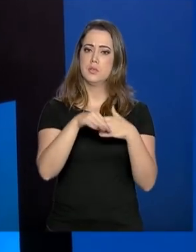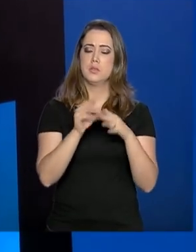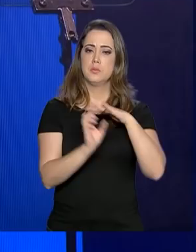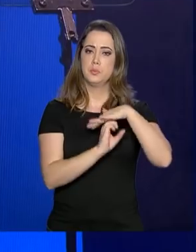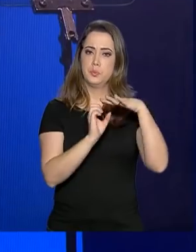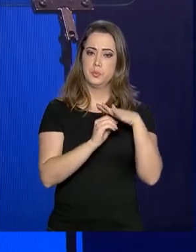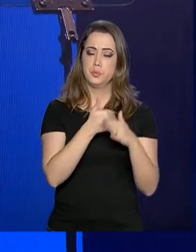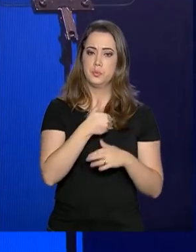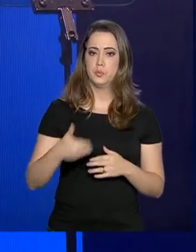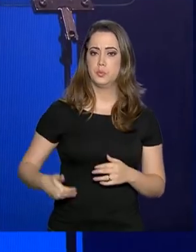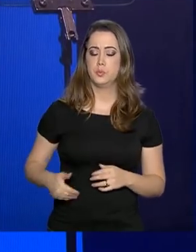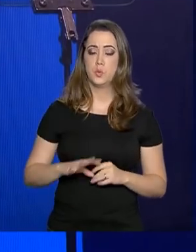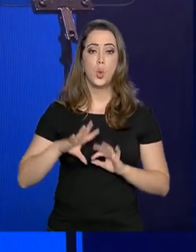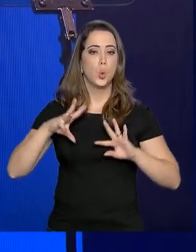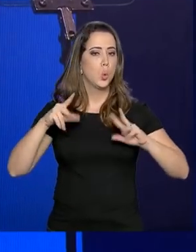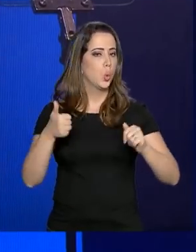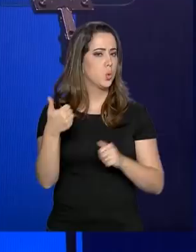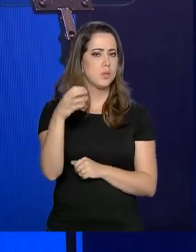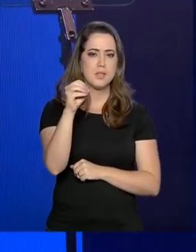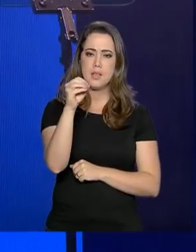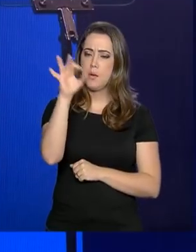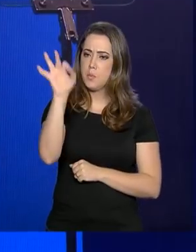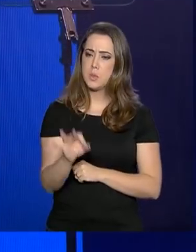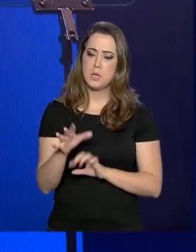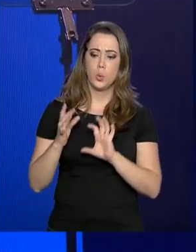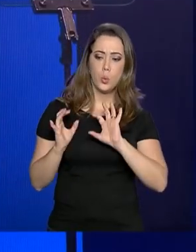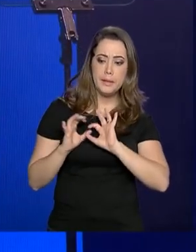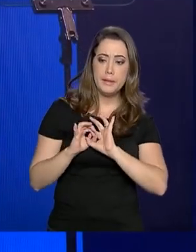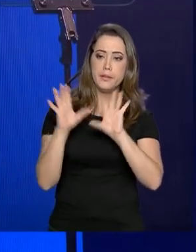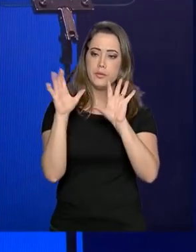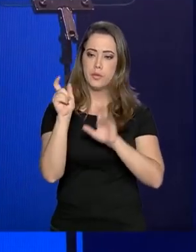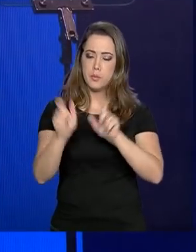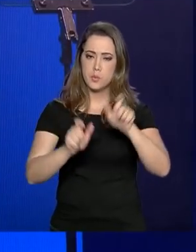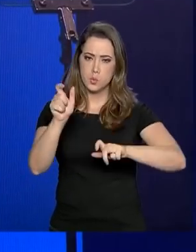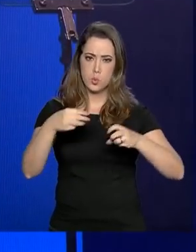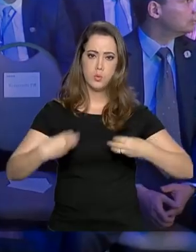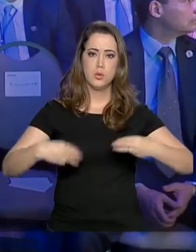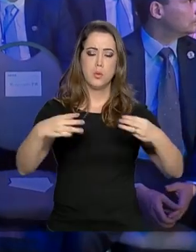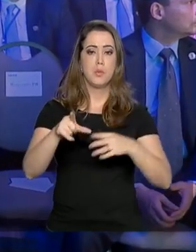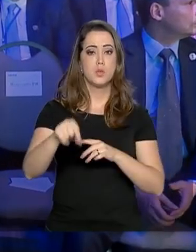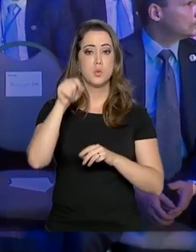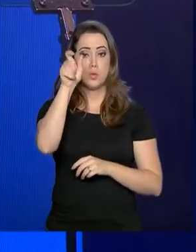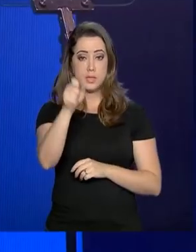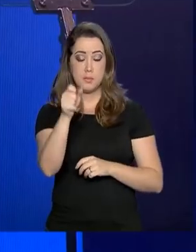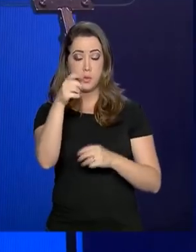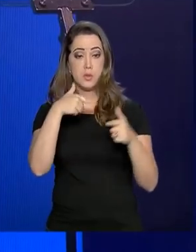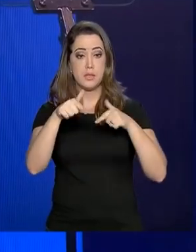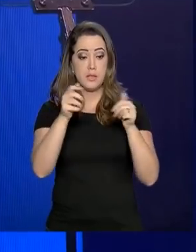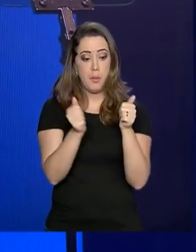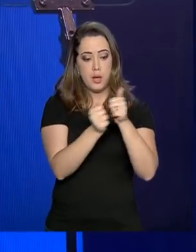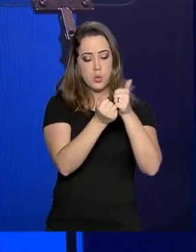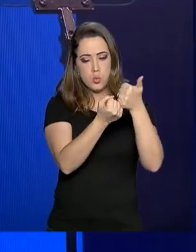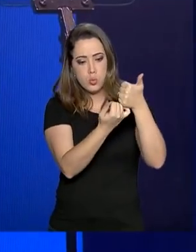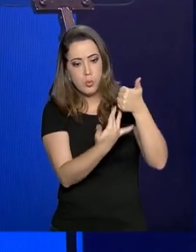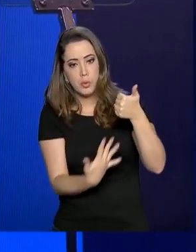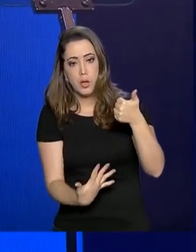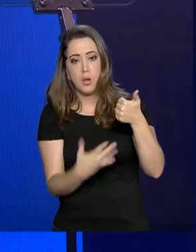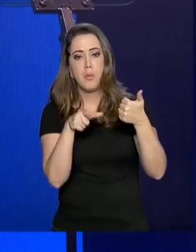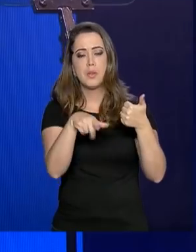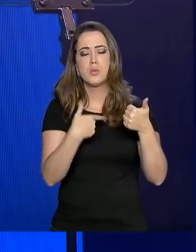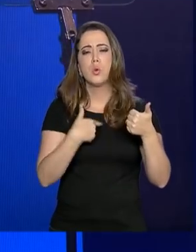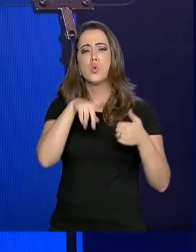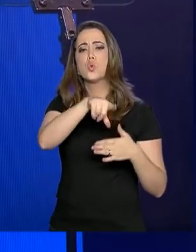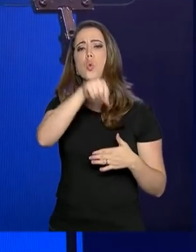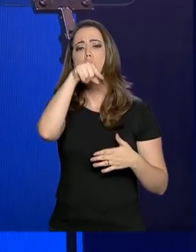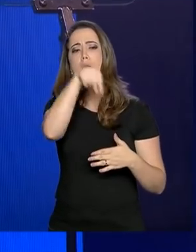públicas. Todos têm 100% de liberdade para escolher os seus subordinados. O que eu quero de você na ponta da linha é